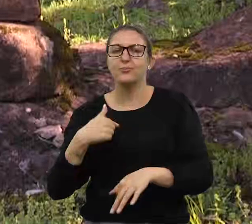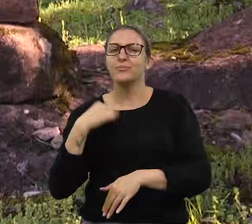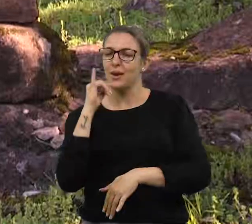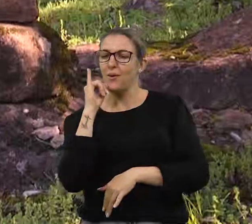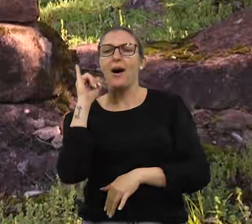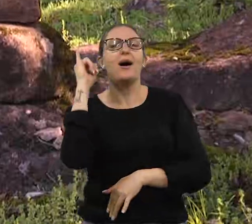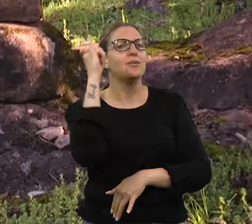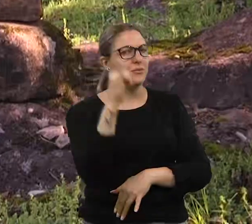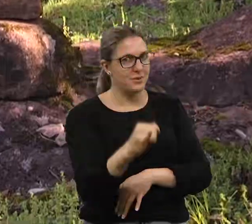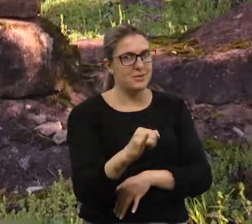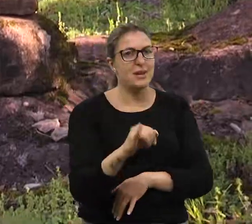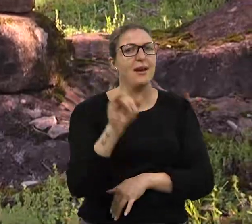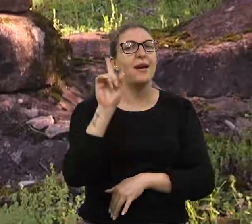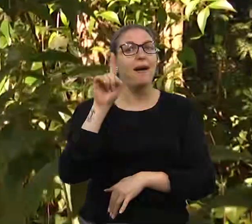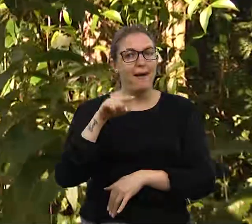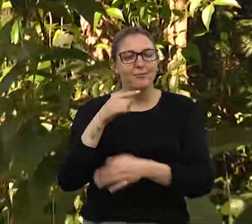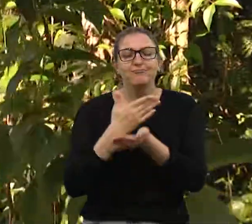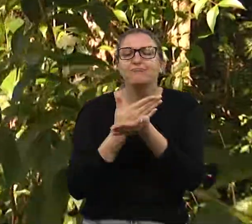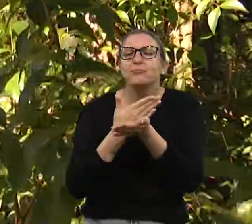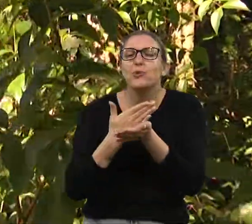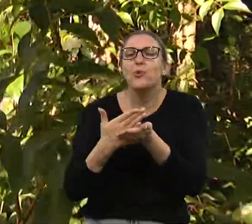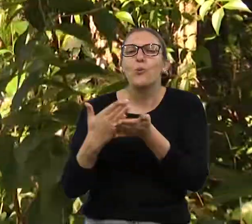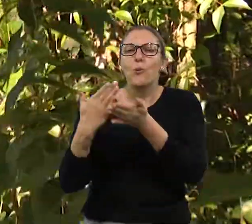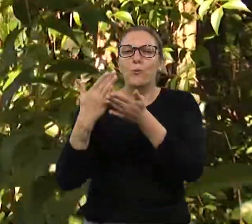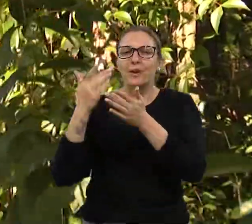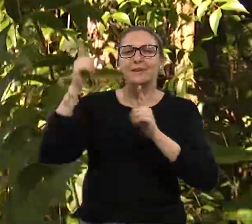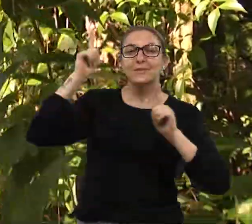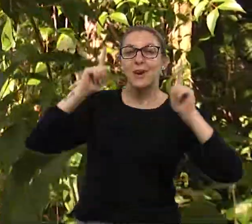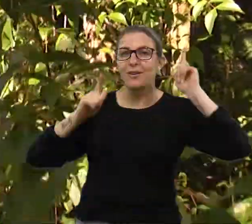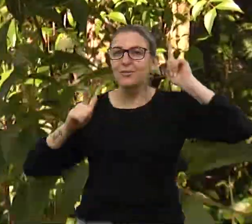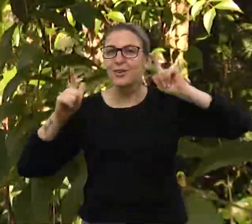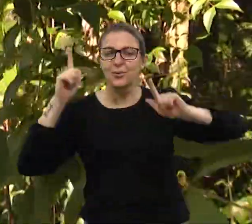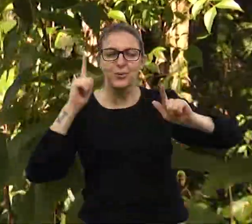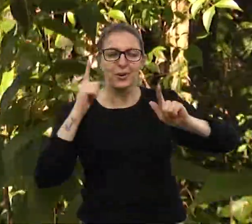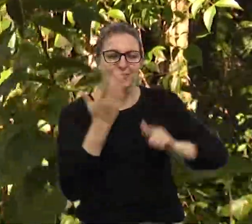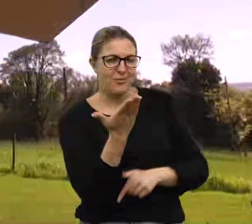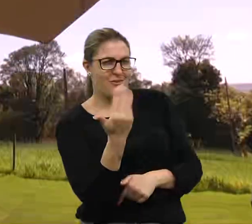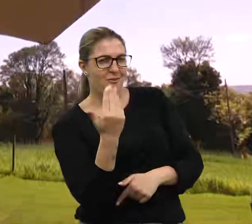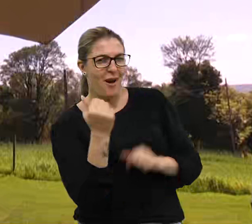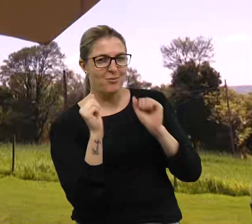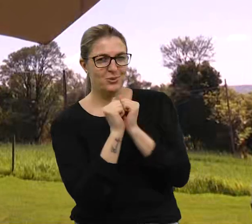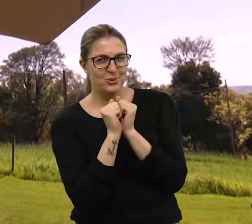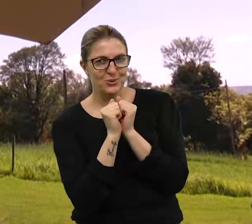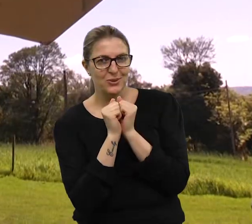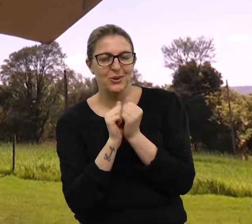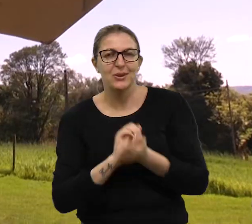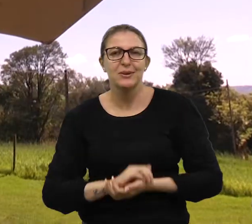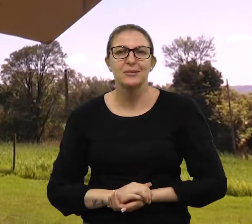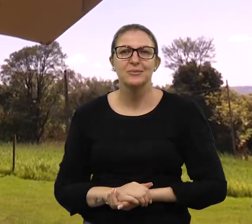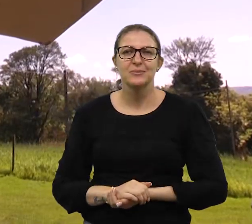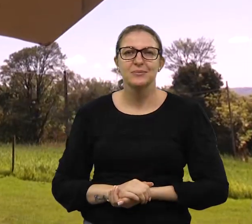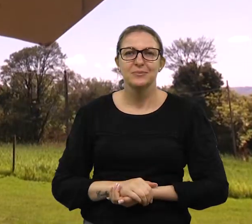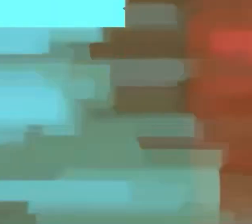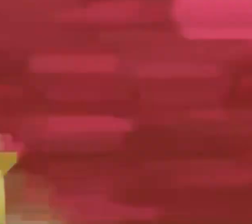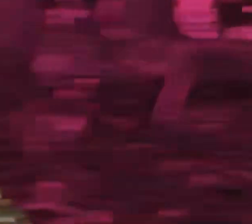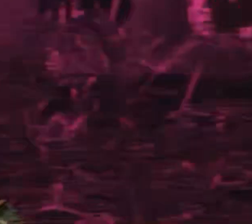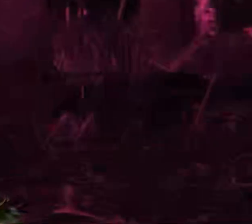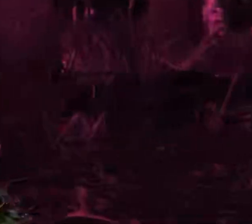E olha, vou te dizer, é apenas o início dessa aventura. E aí, bora lá?